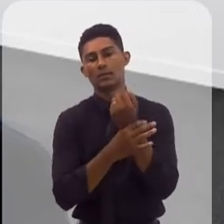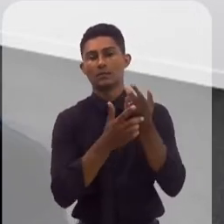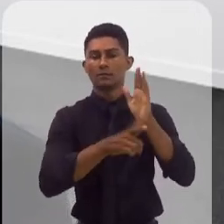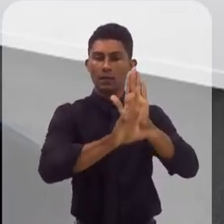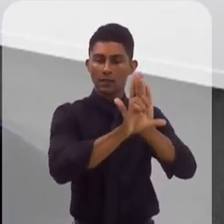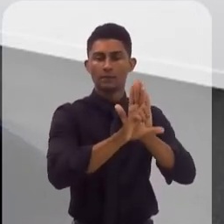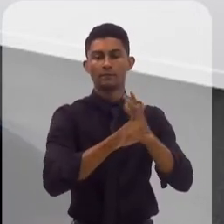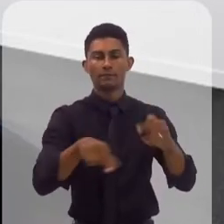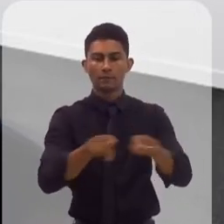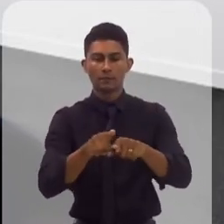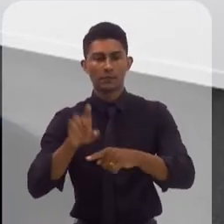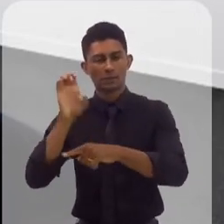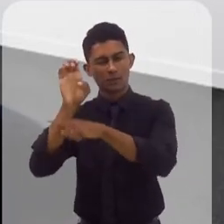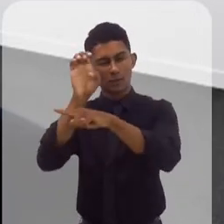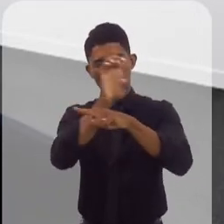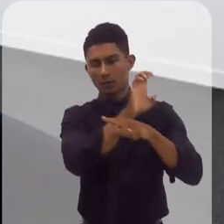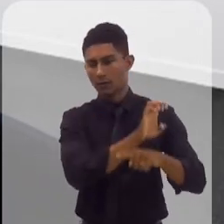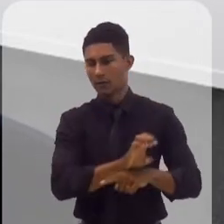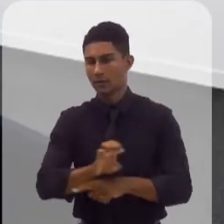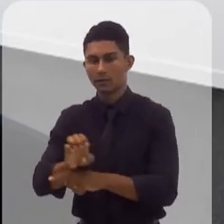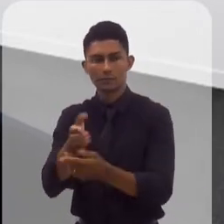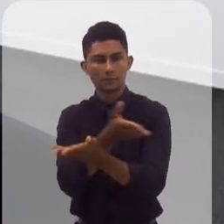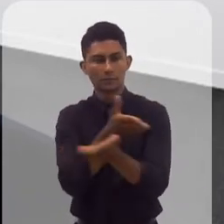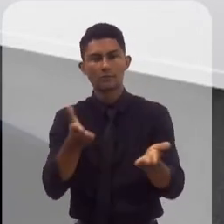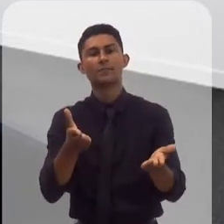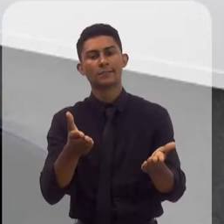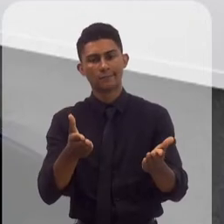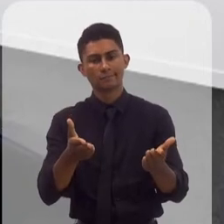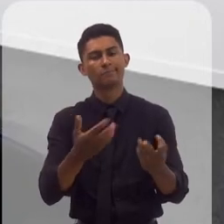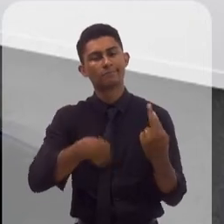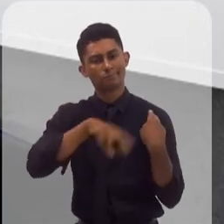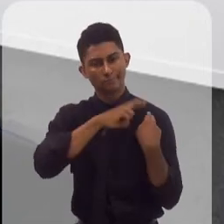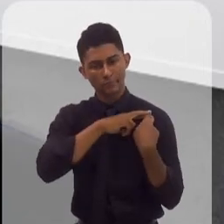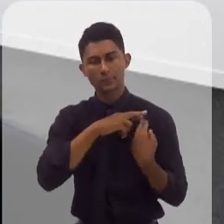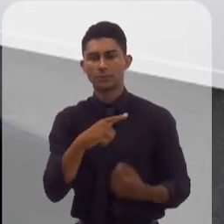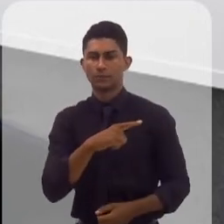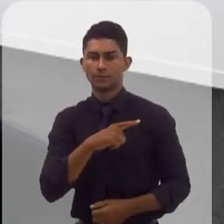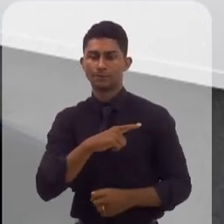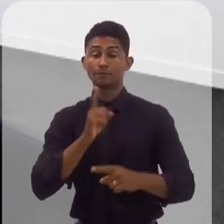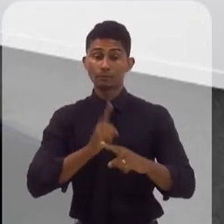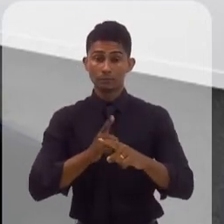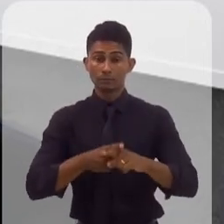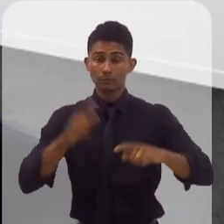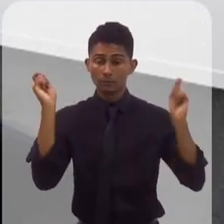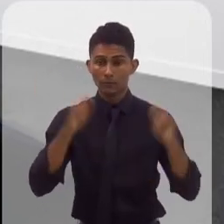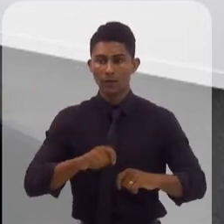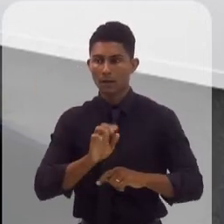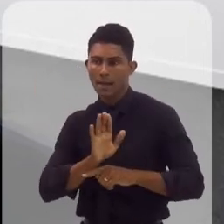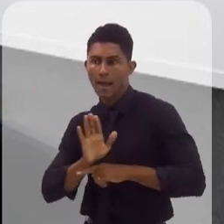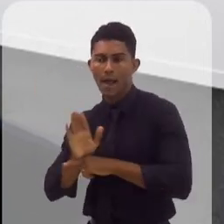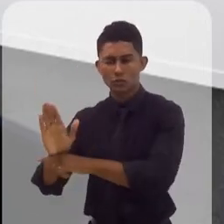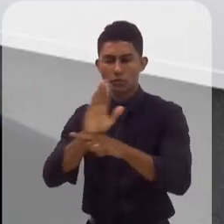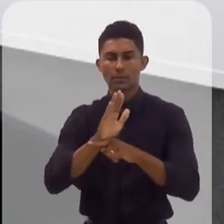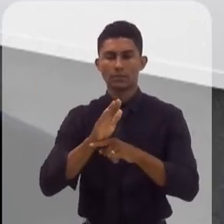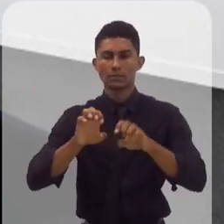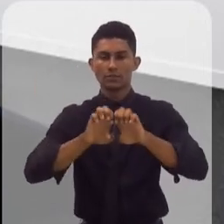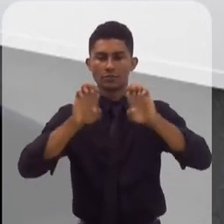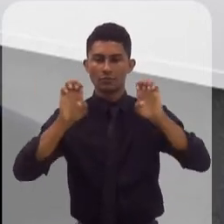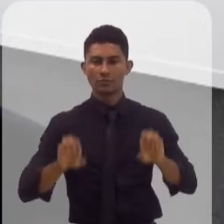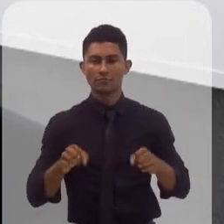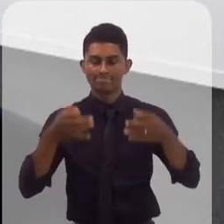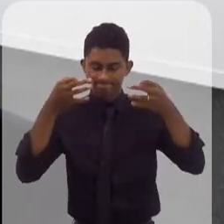dos estados, das unidades da federação, porque eles podem ajudar a prover a